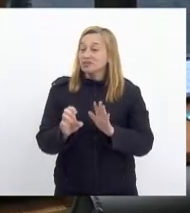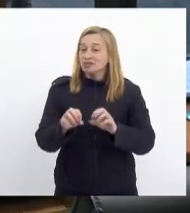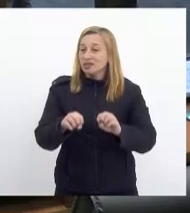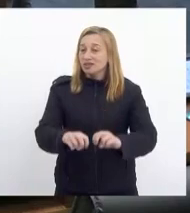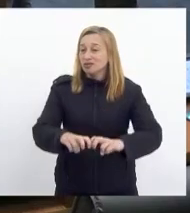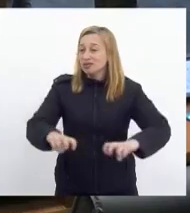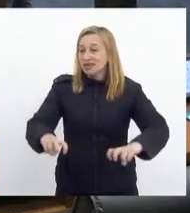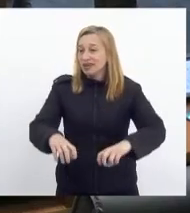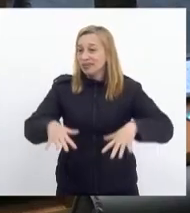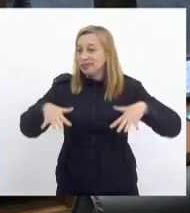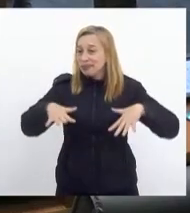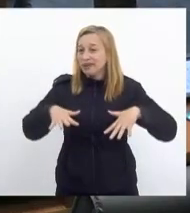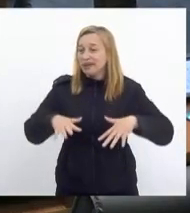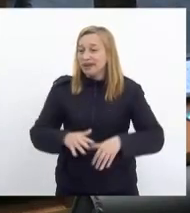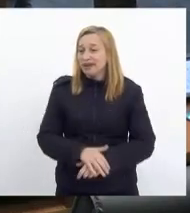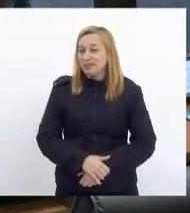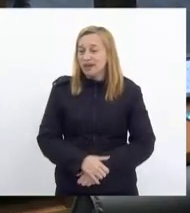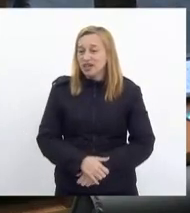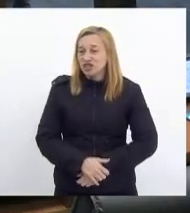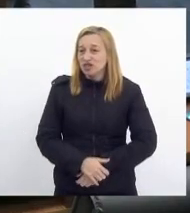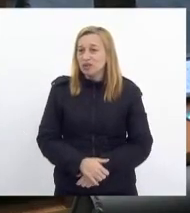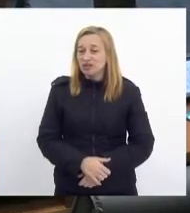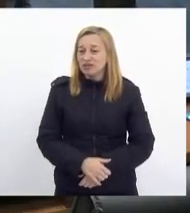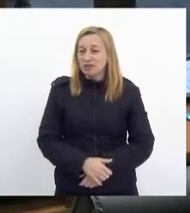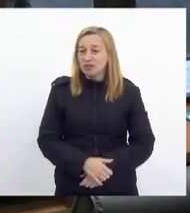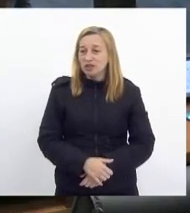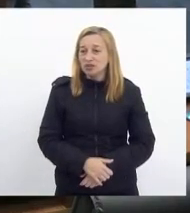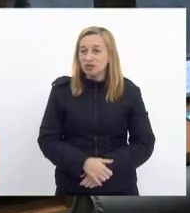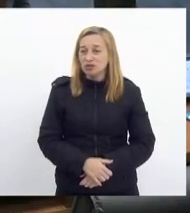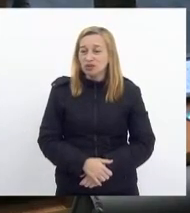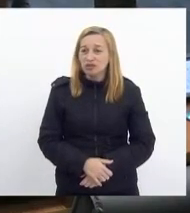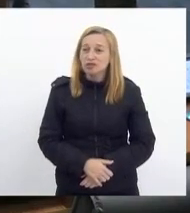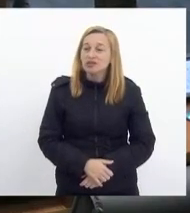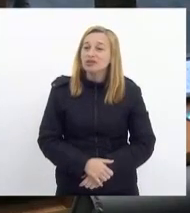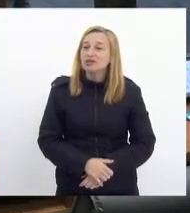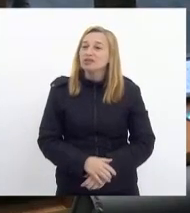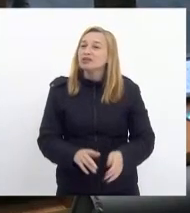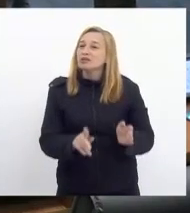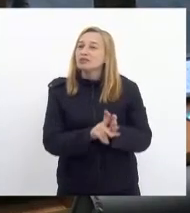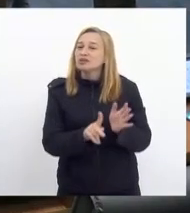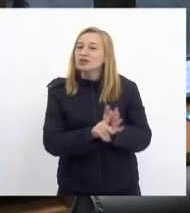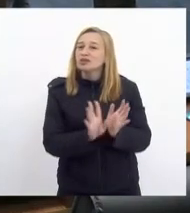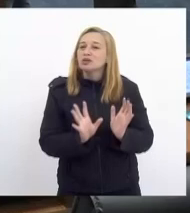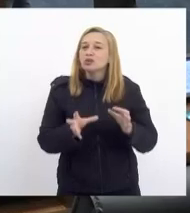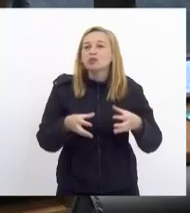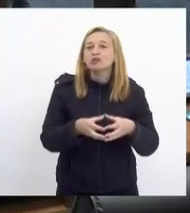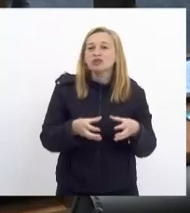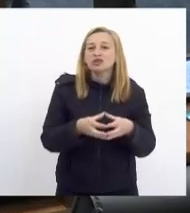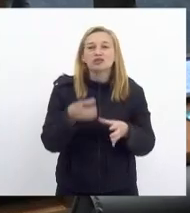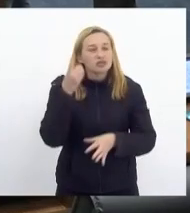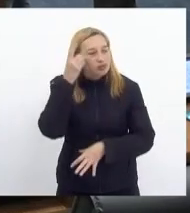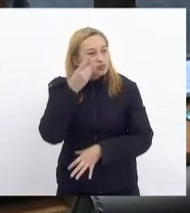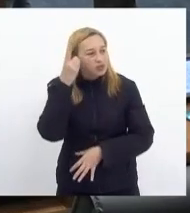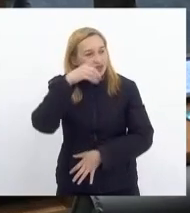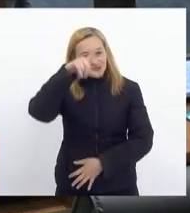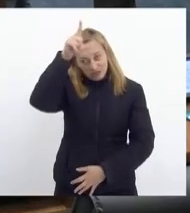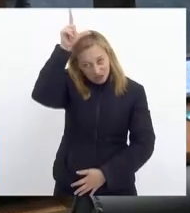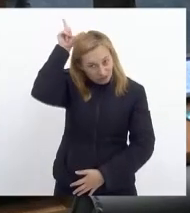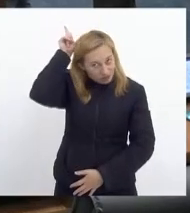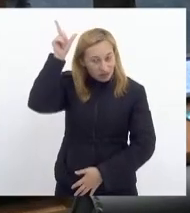nós já que parabenizamos a produção do deputado Luiz Paulo.